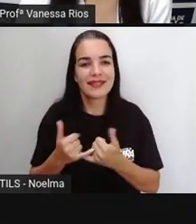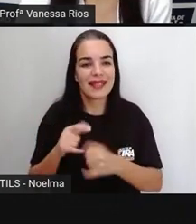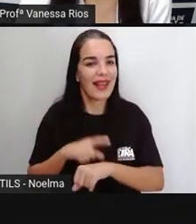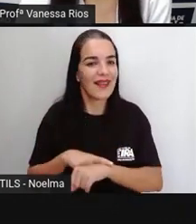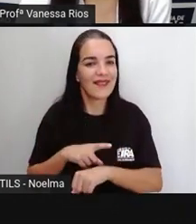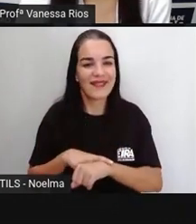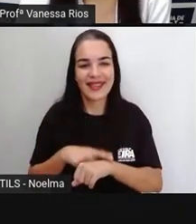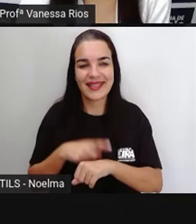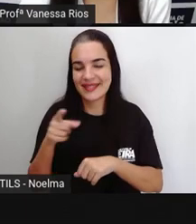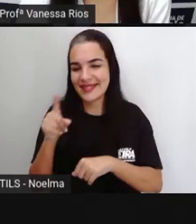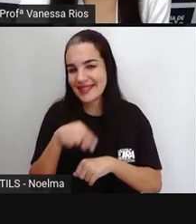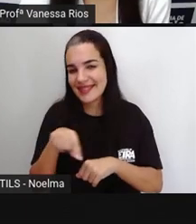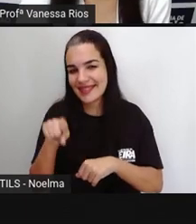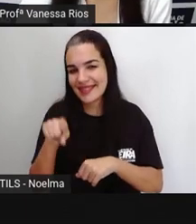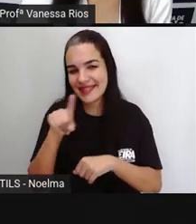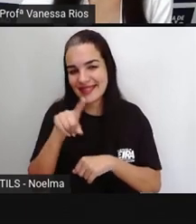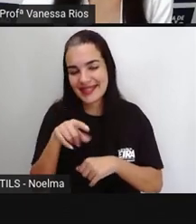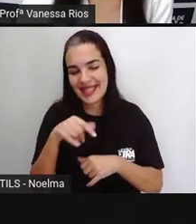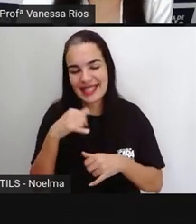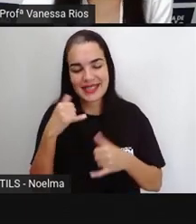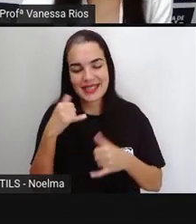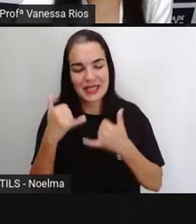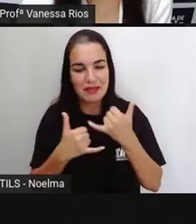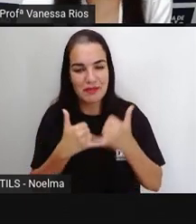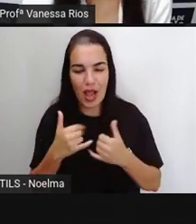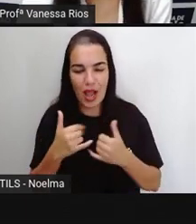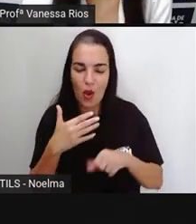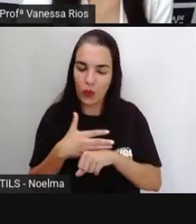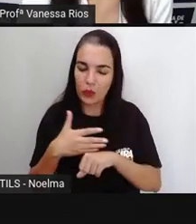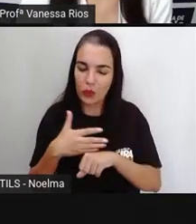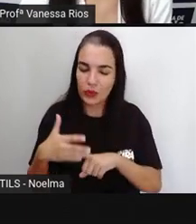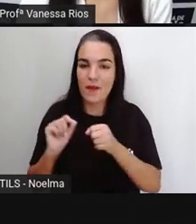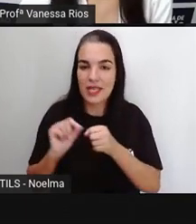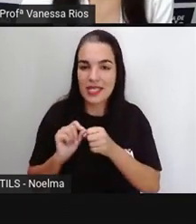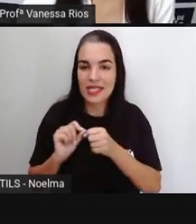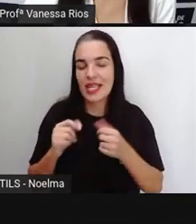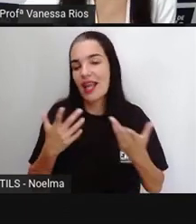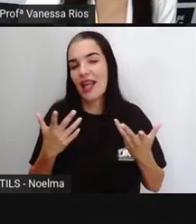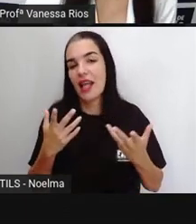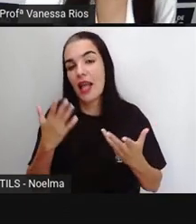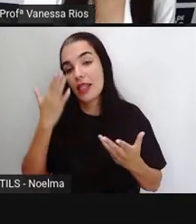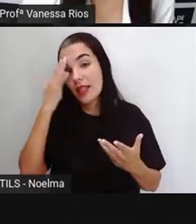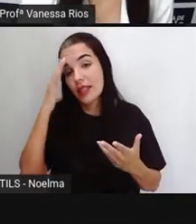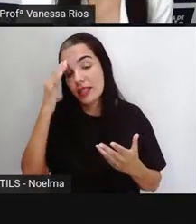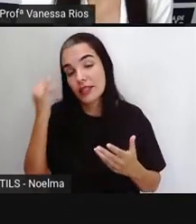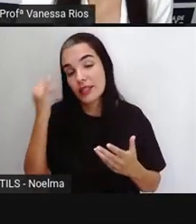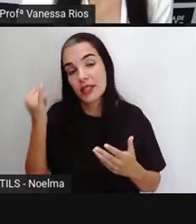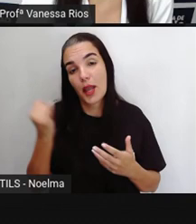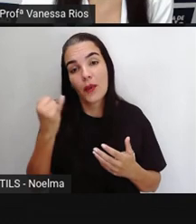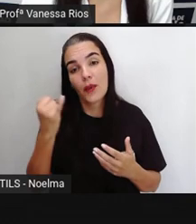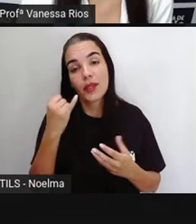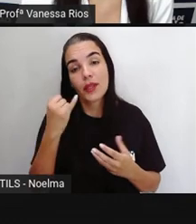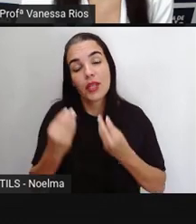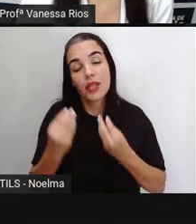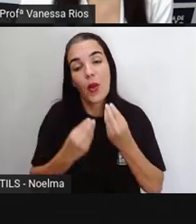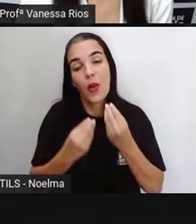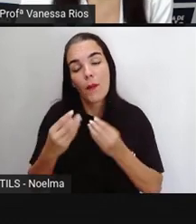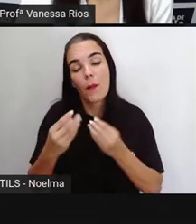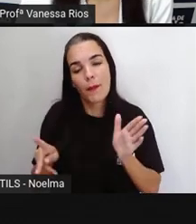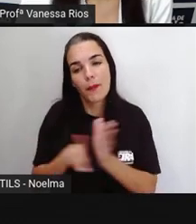hora de observar as brincadeiras que você costuma brincar, entendendo a sua importância e também